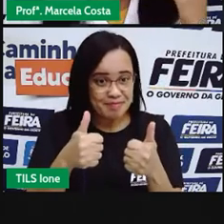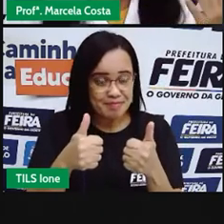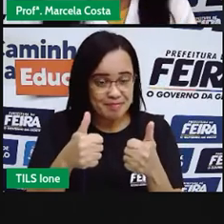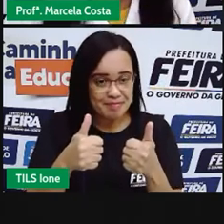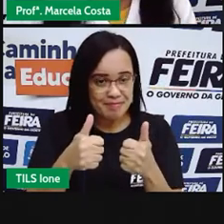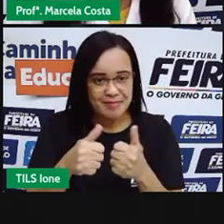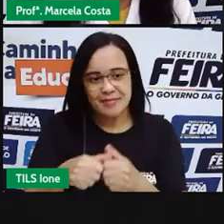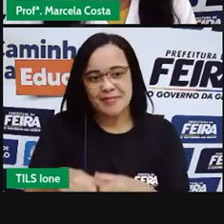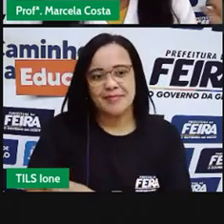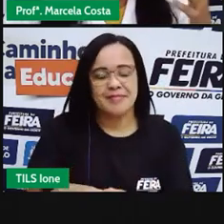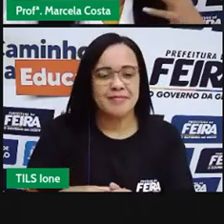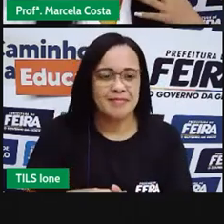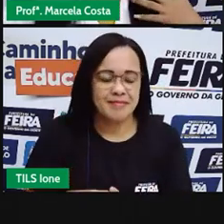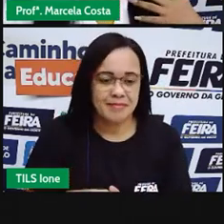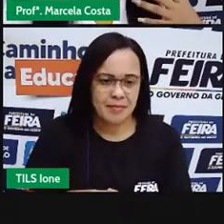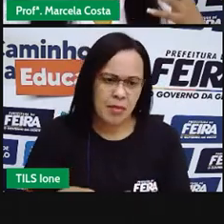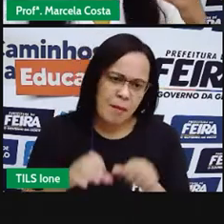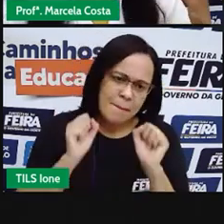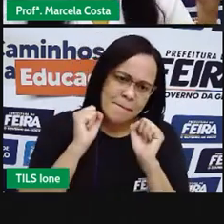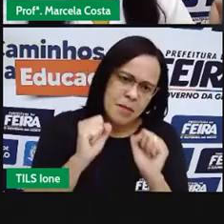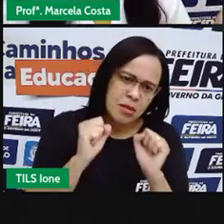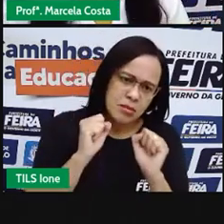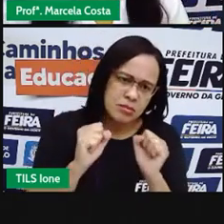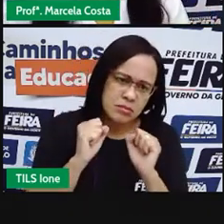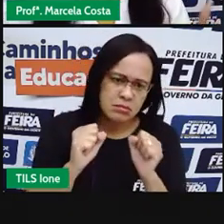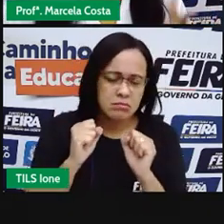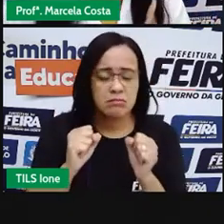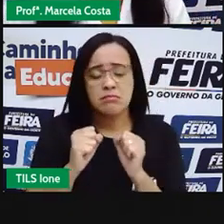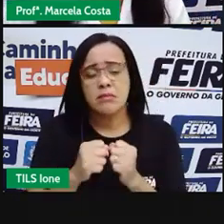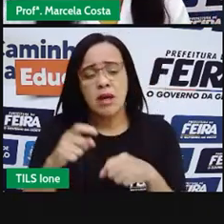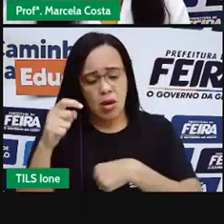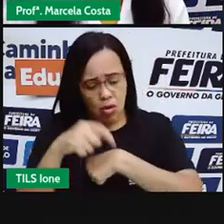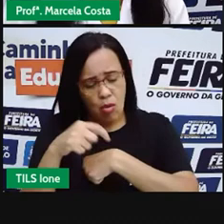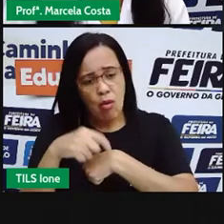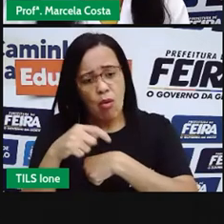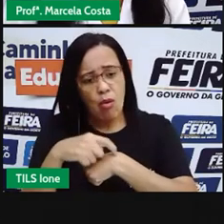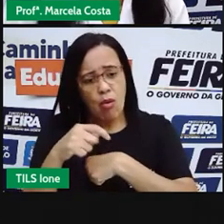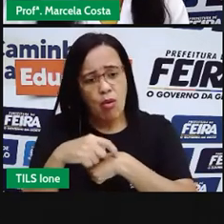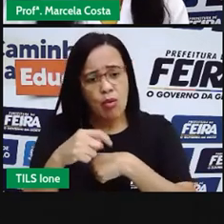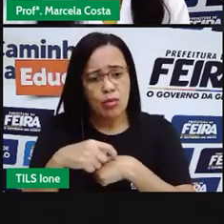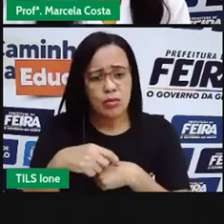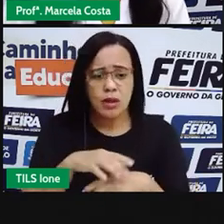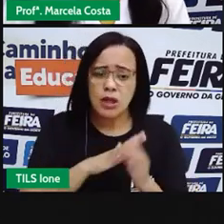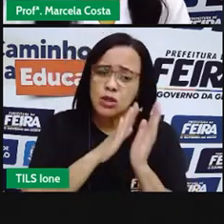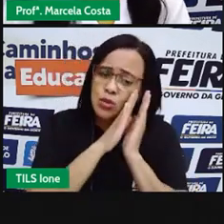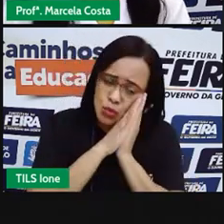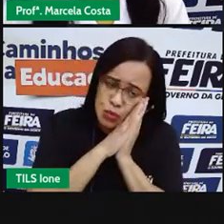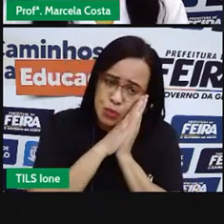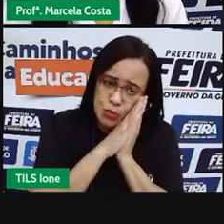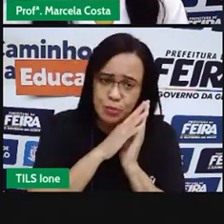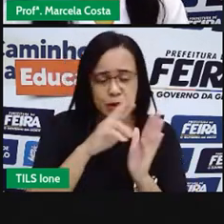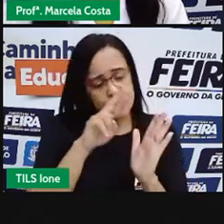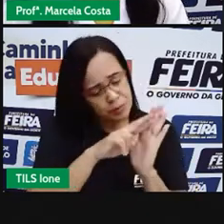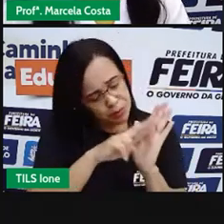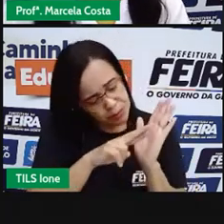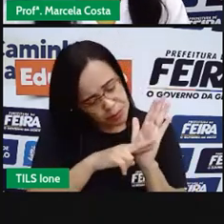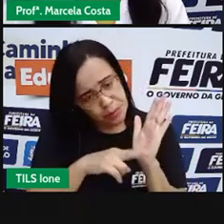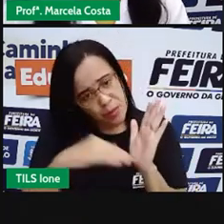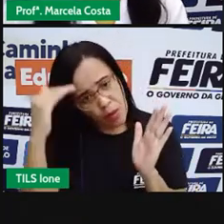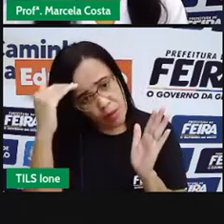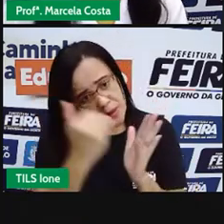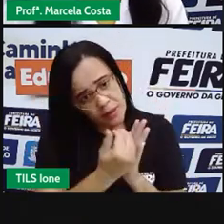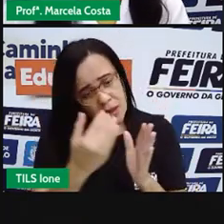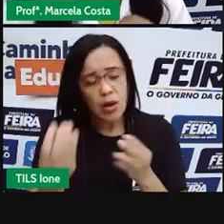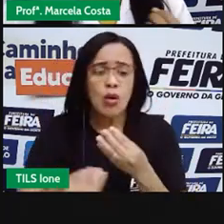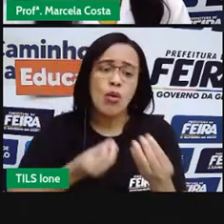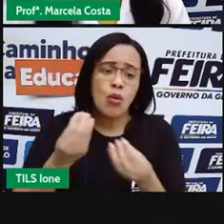conversar com seus familiares para decidir que regras vocês podem estabelecer em